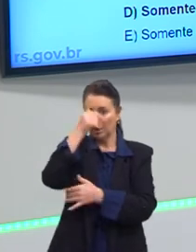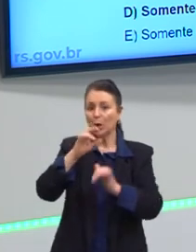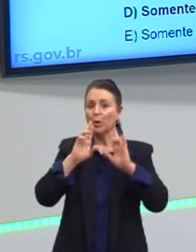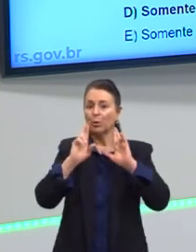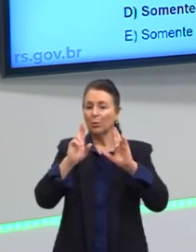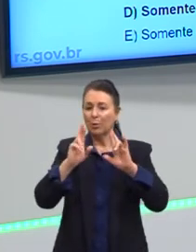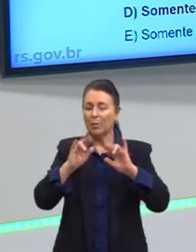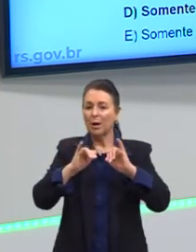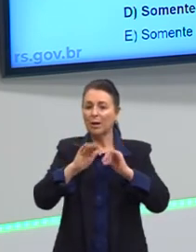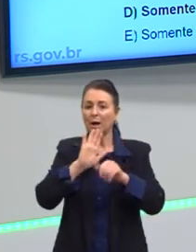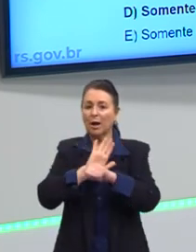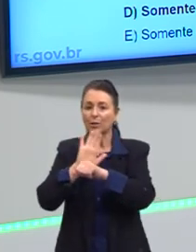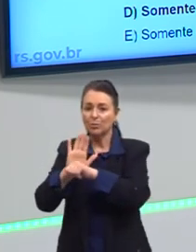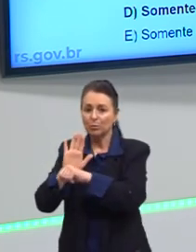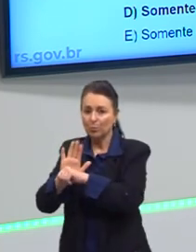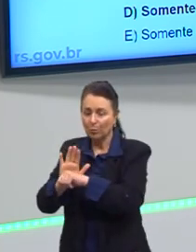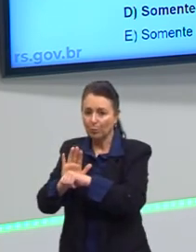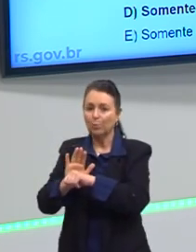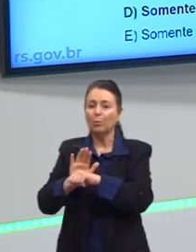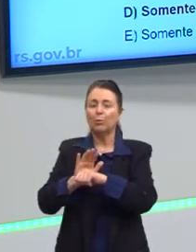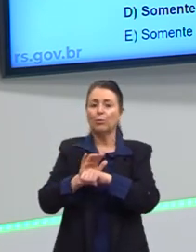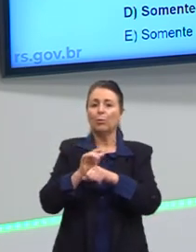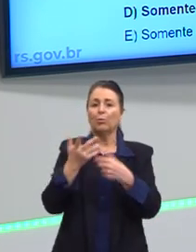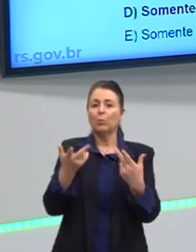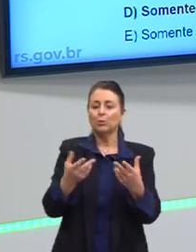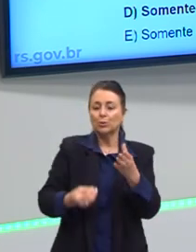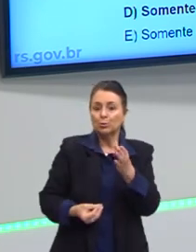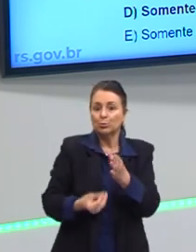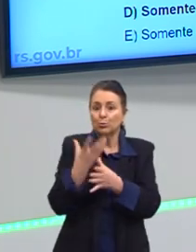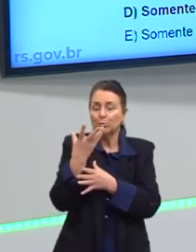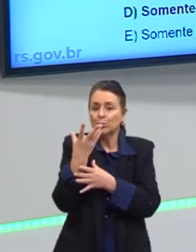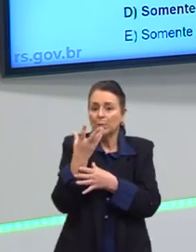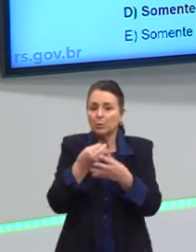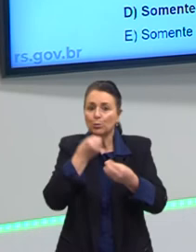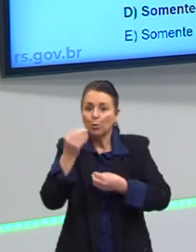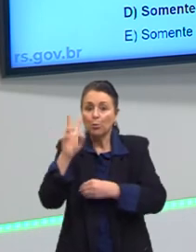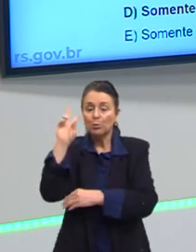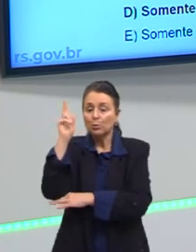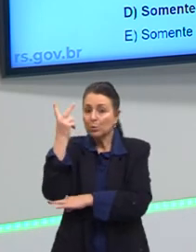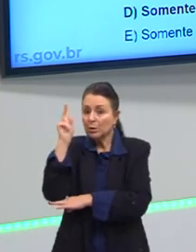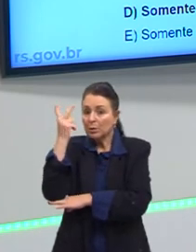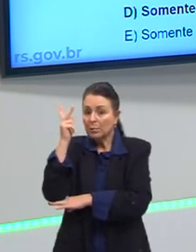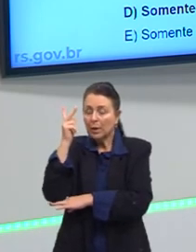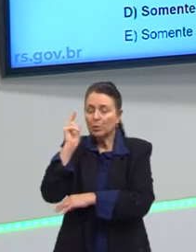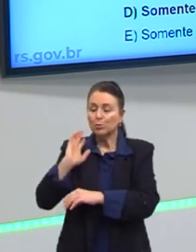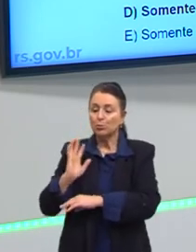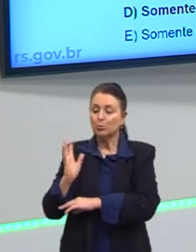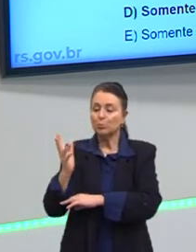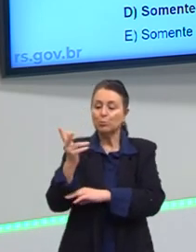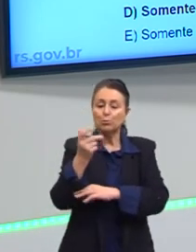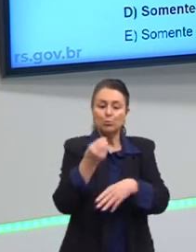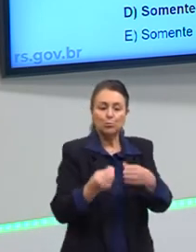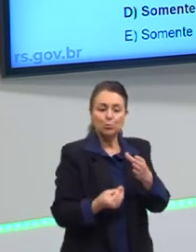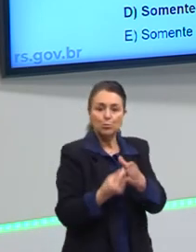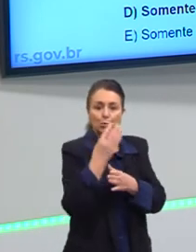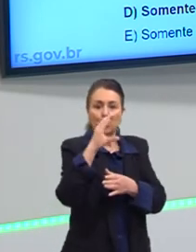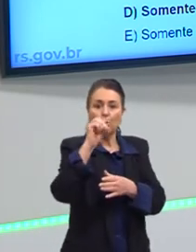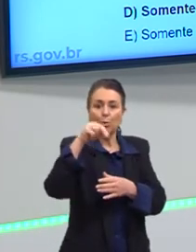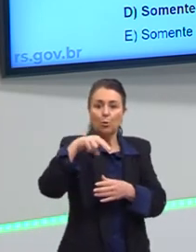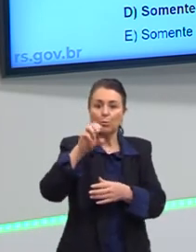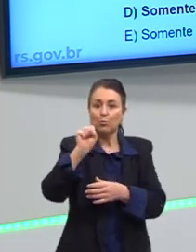para despertar mais essa questão do surgimento de como historicamente o consumo surgiu, como ele foi se